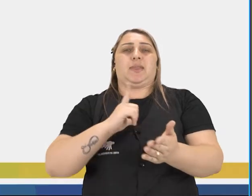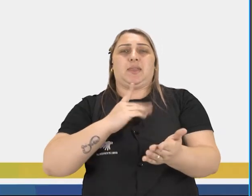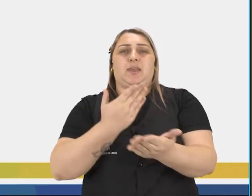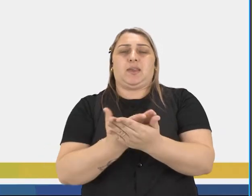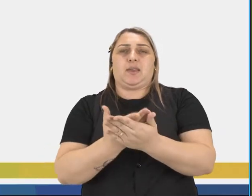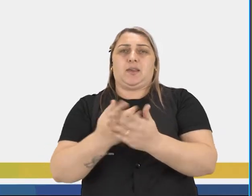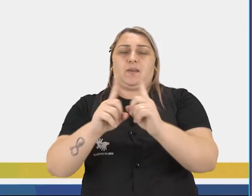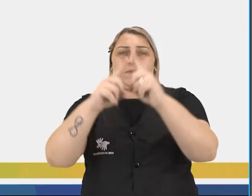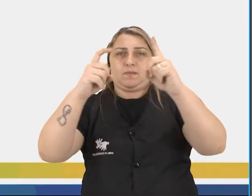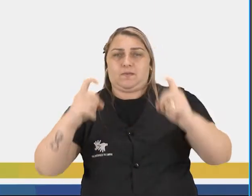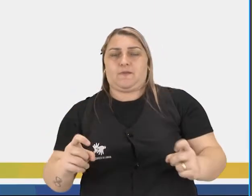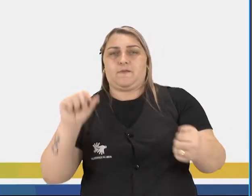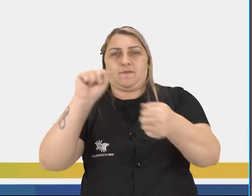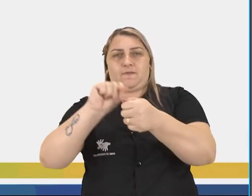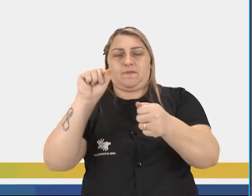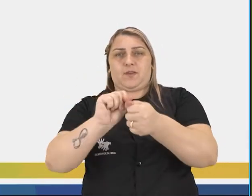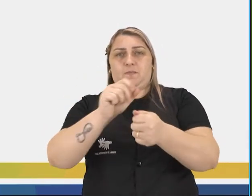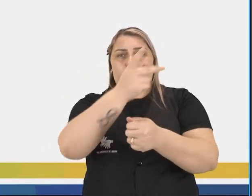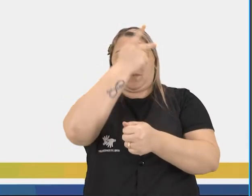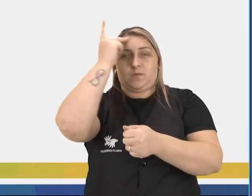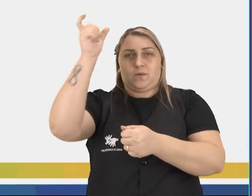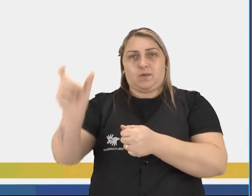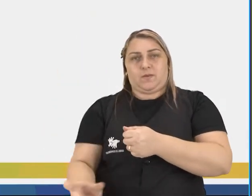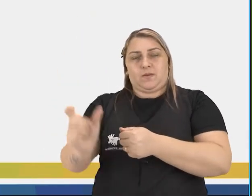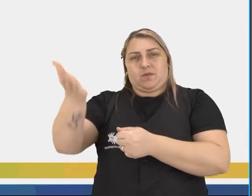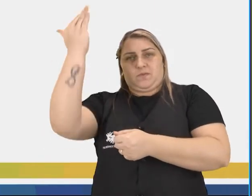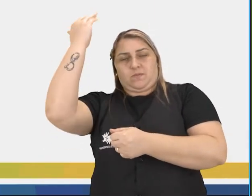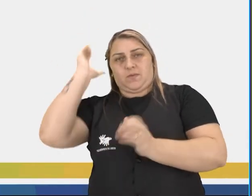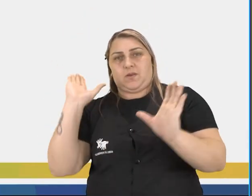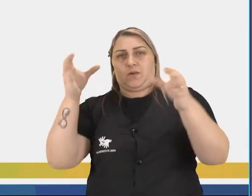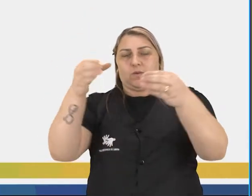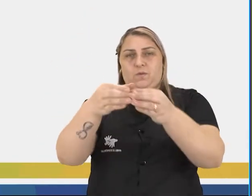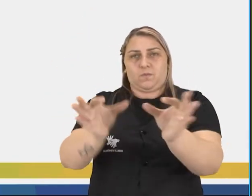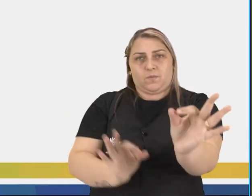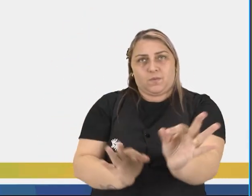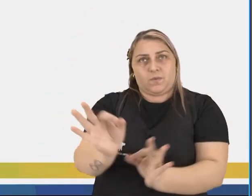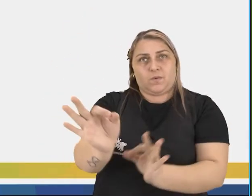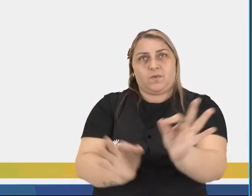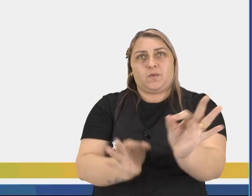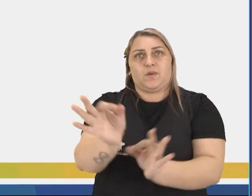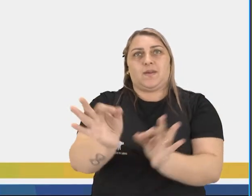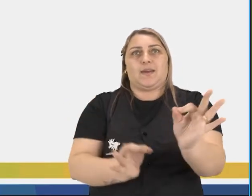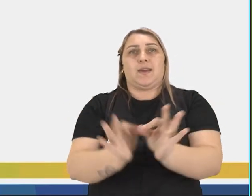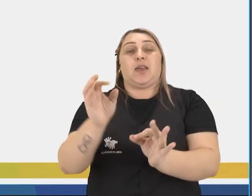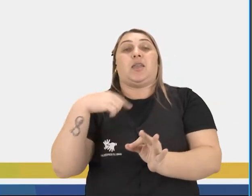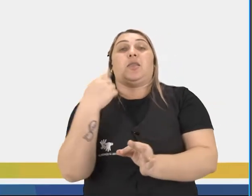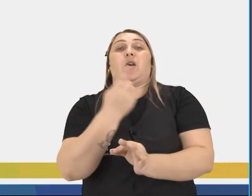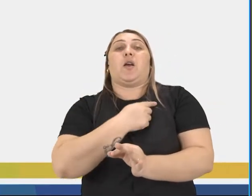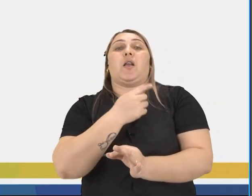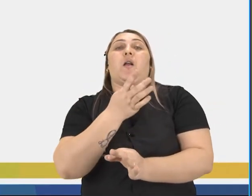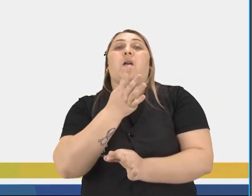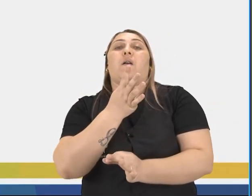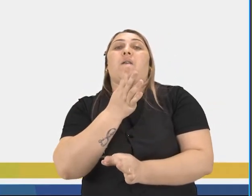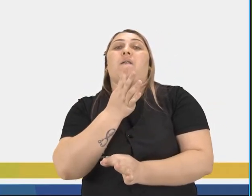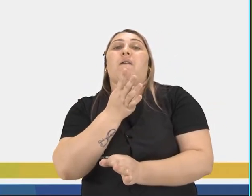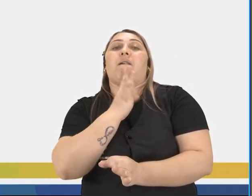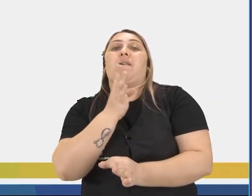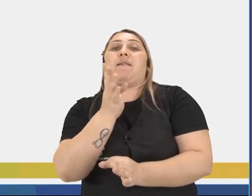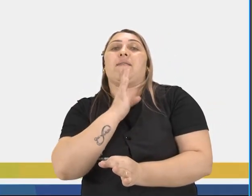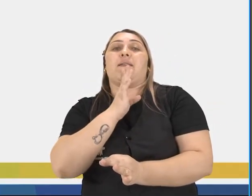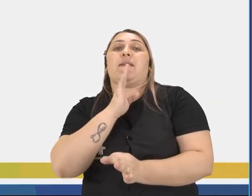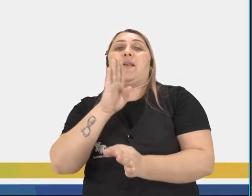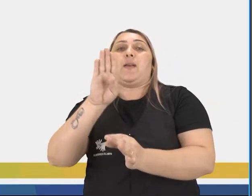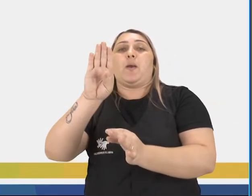específicos, feito por pessoas da época e grupos organizados, e é aí que a gente conhece o nosso famoso